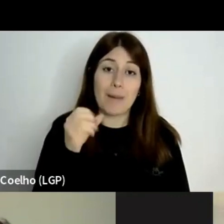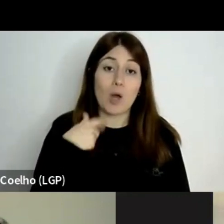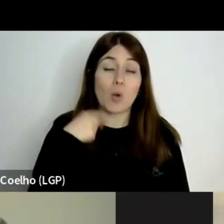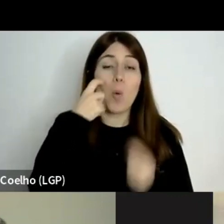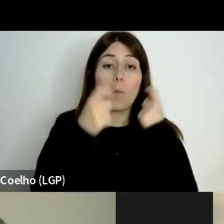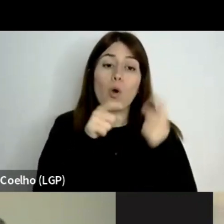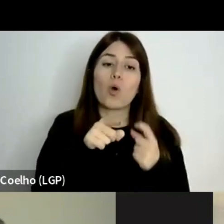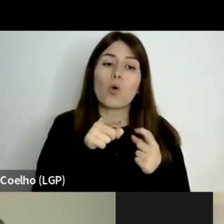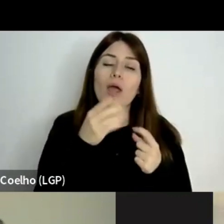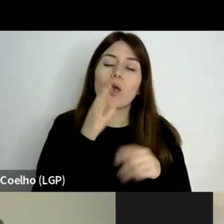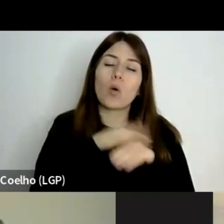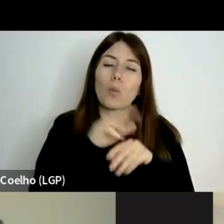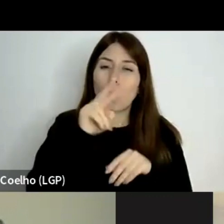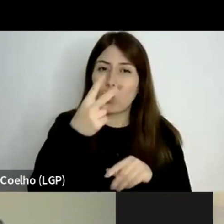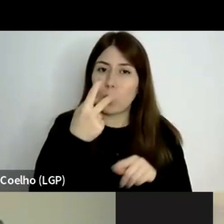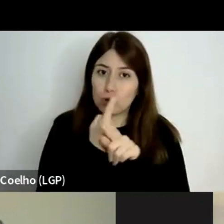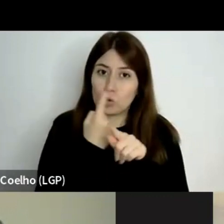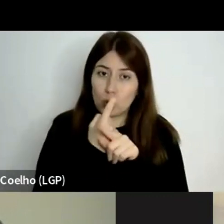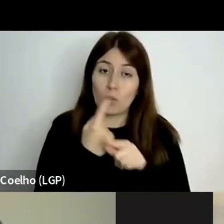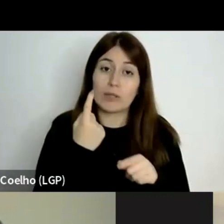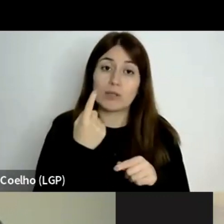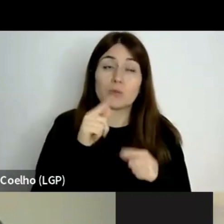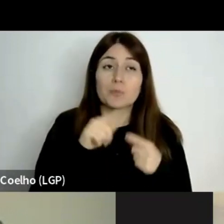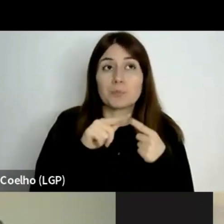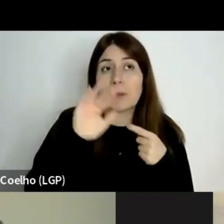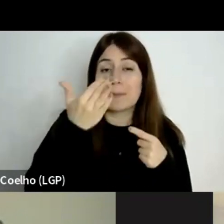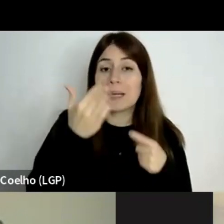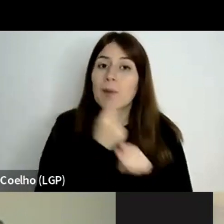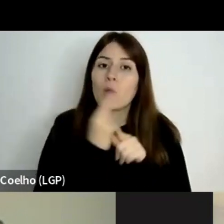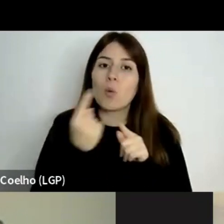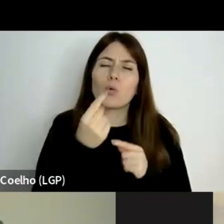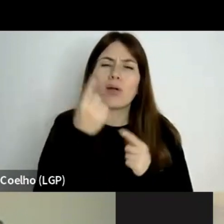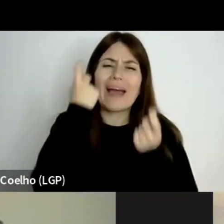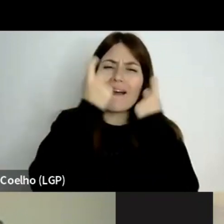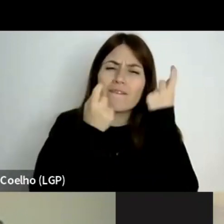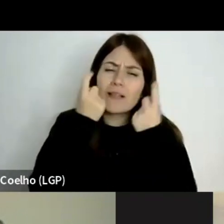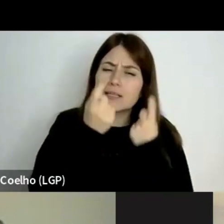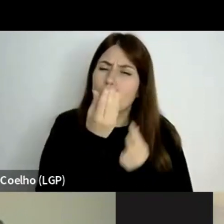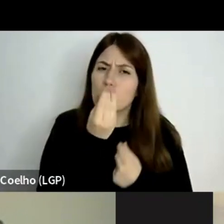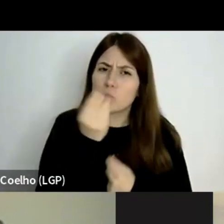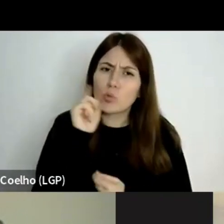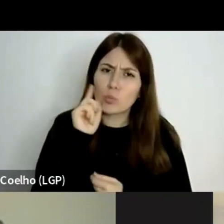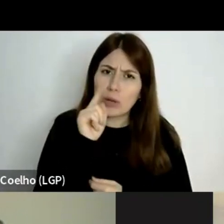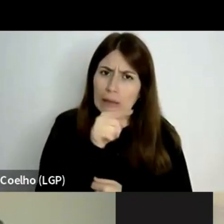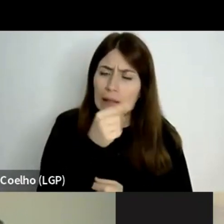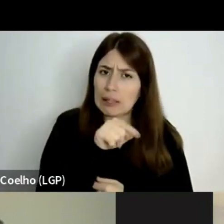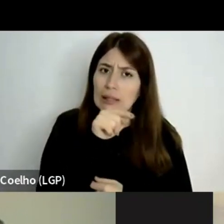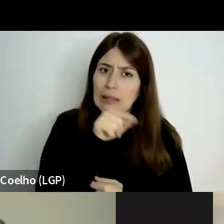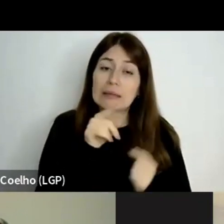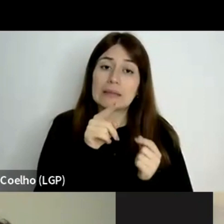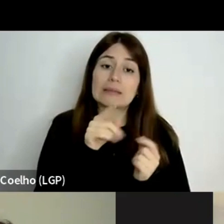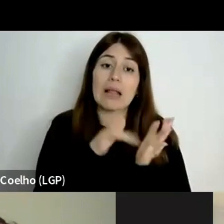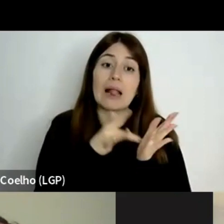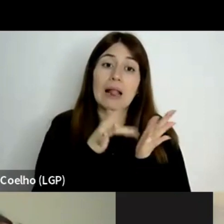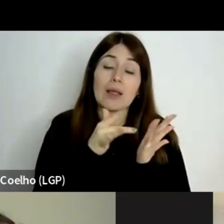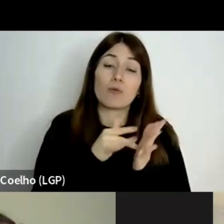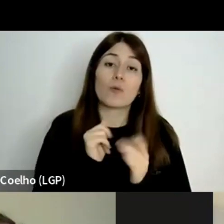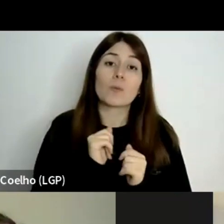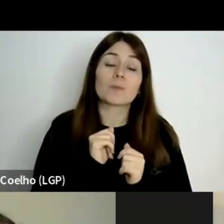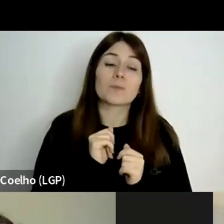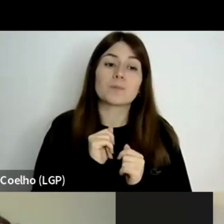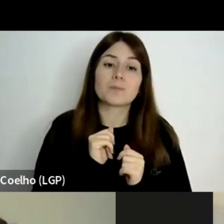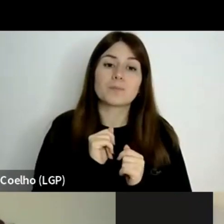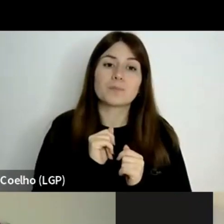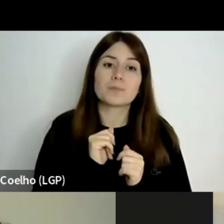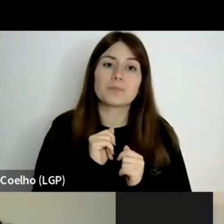muito interessante neste livro e noutros que ele tem, mas eu consultei, sobretudo, este